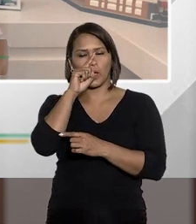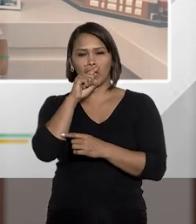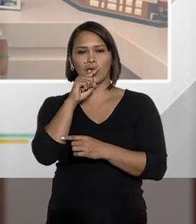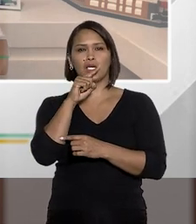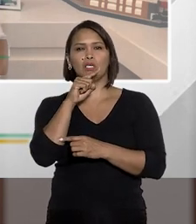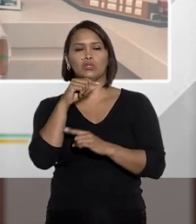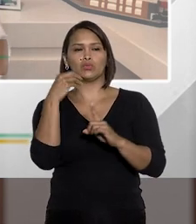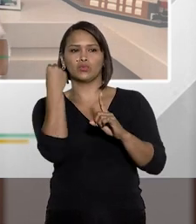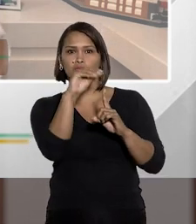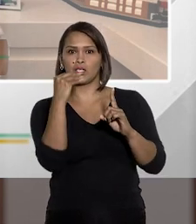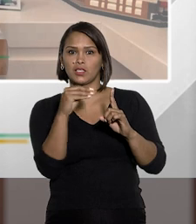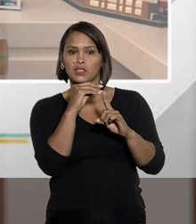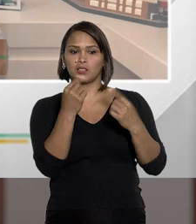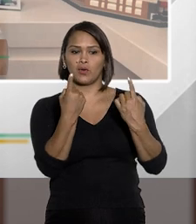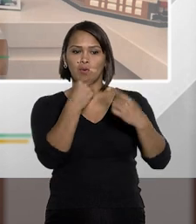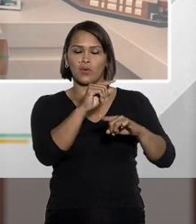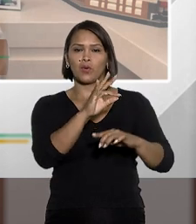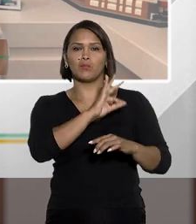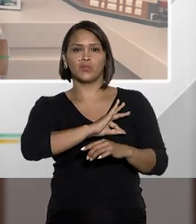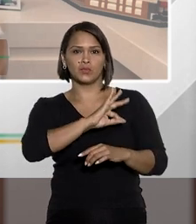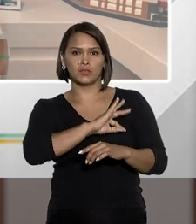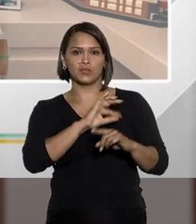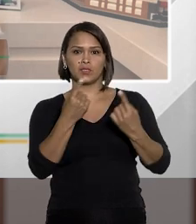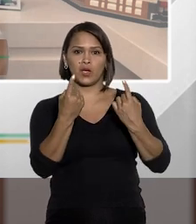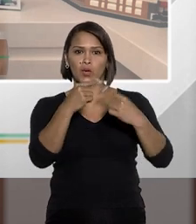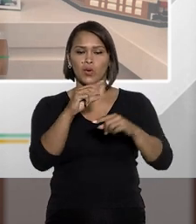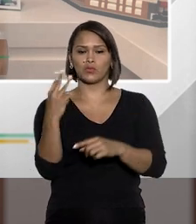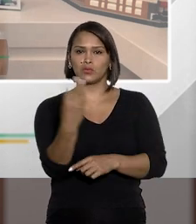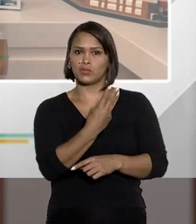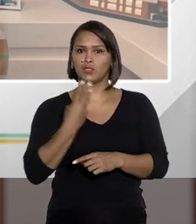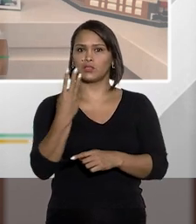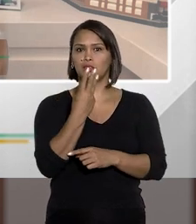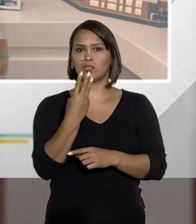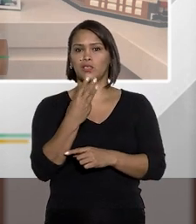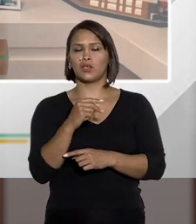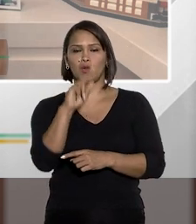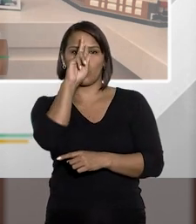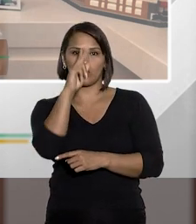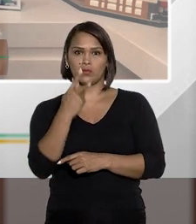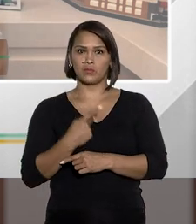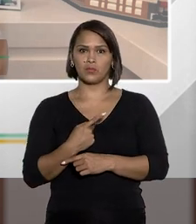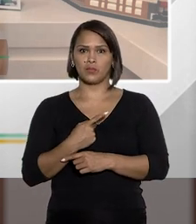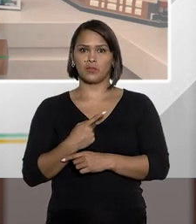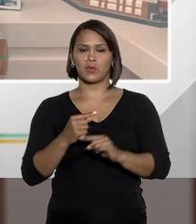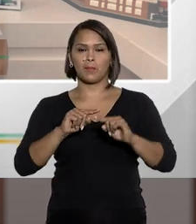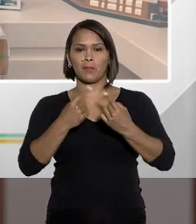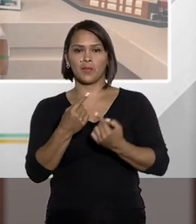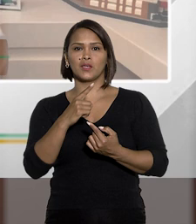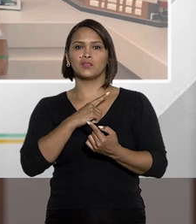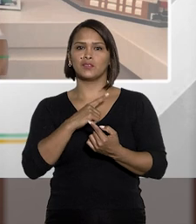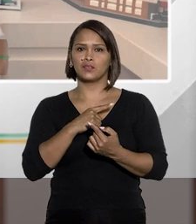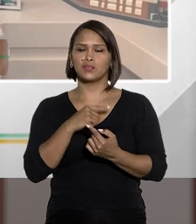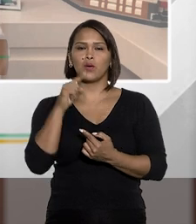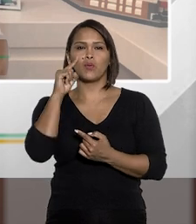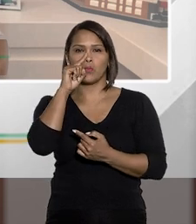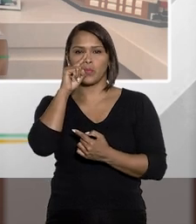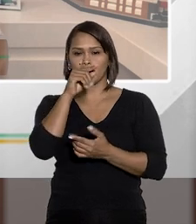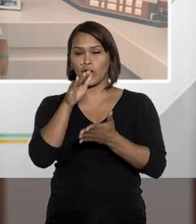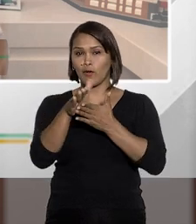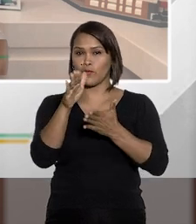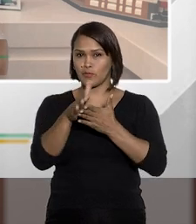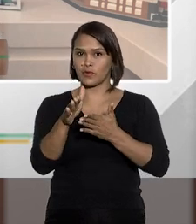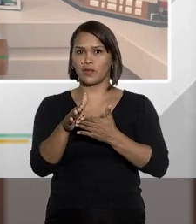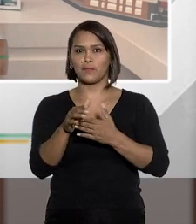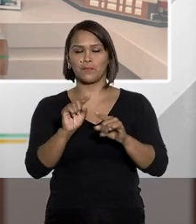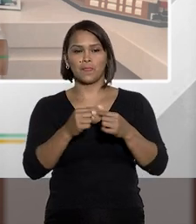risco de agressão do preso contra policiais, contra terceiros ou contra si mesmo. E quando houver um risco